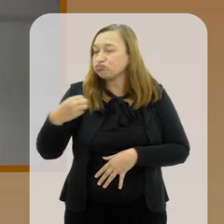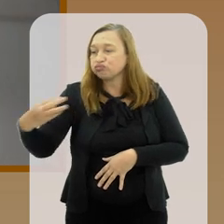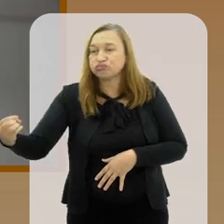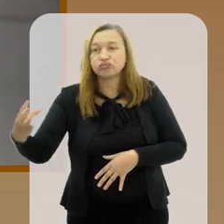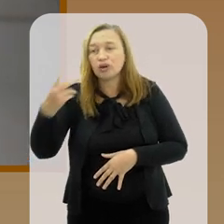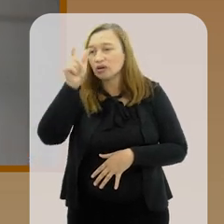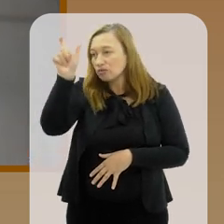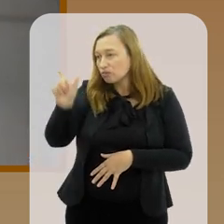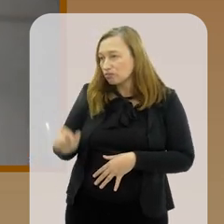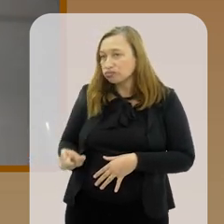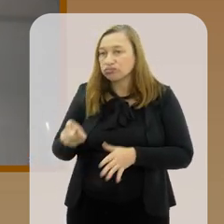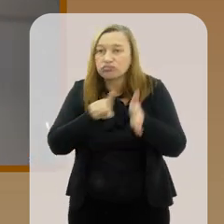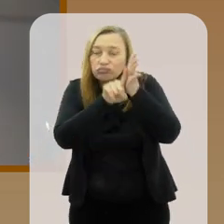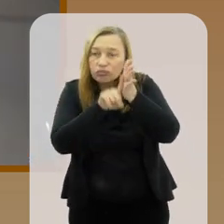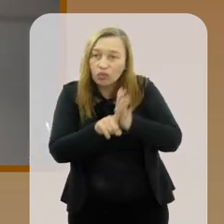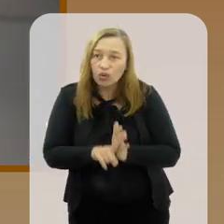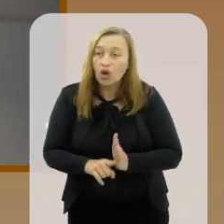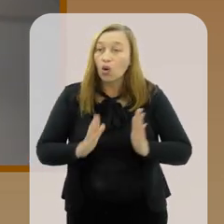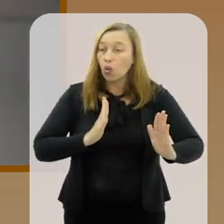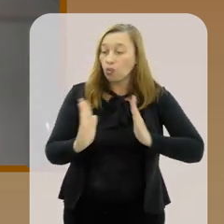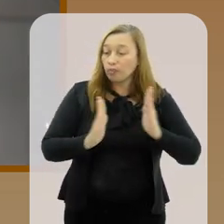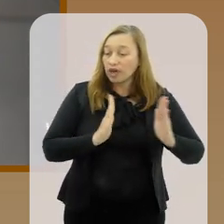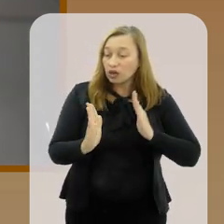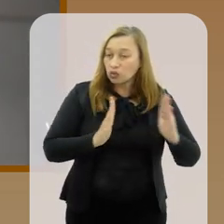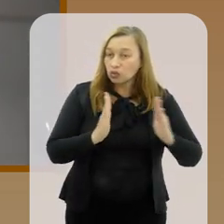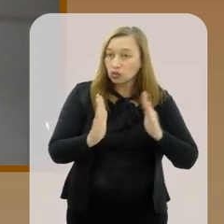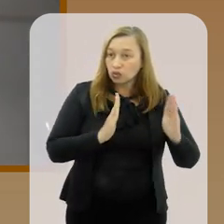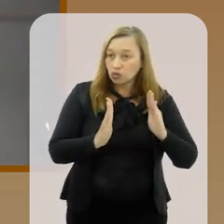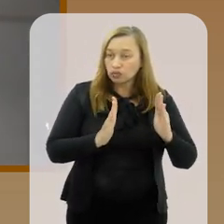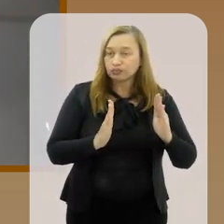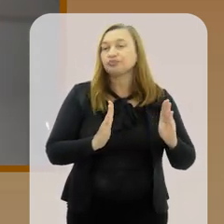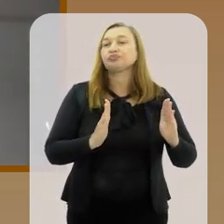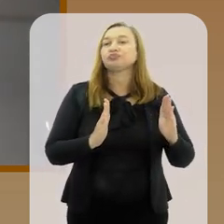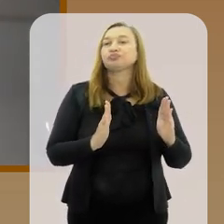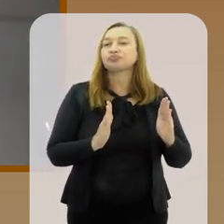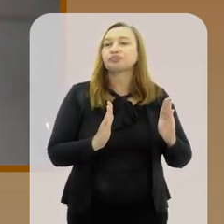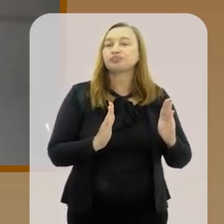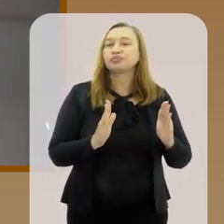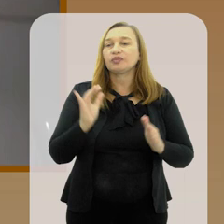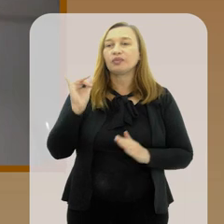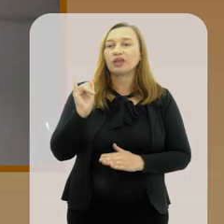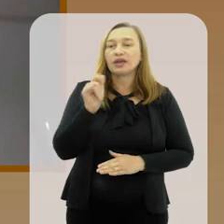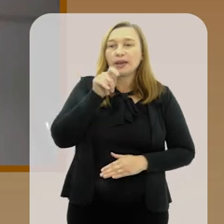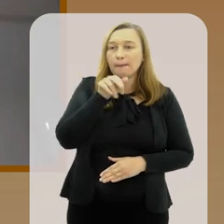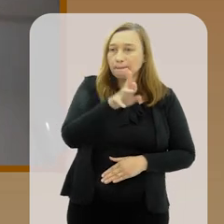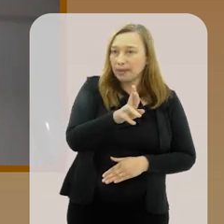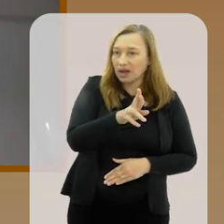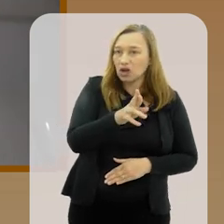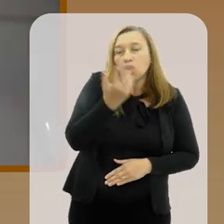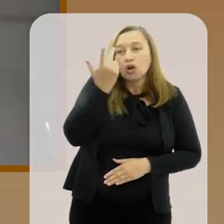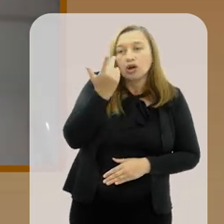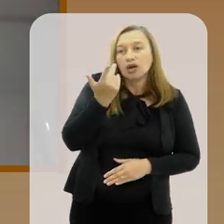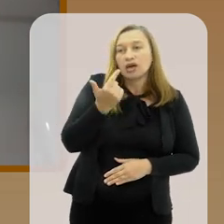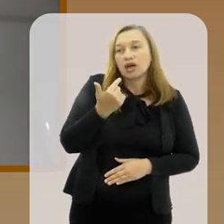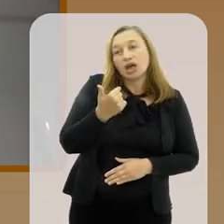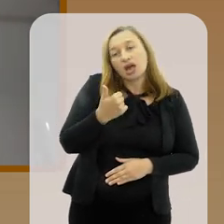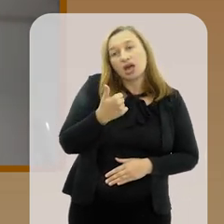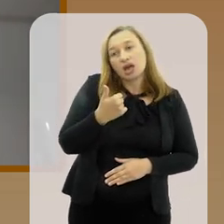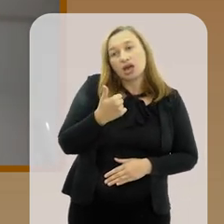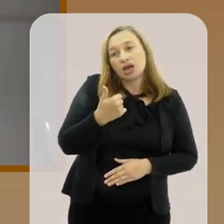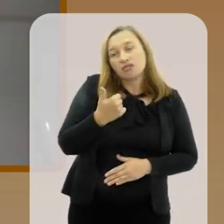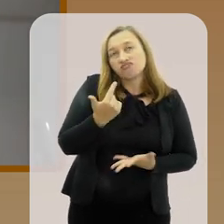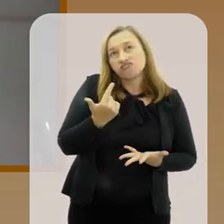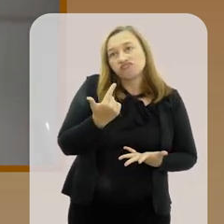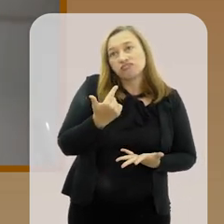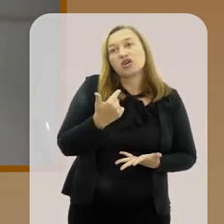E de conferências e tal. E eu tenho o período que eu passo no IMPA, por exemplo, onde, em geral, eu faço